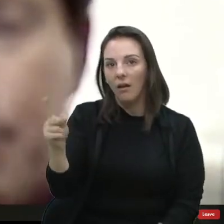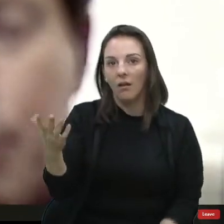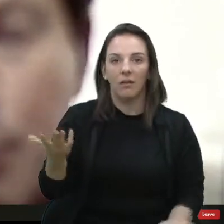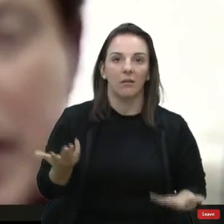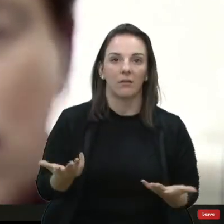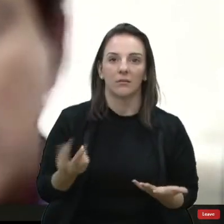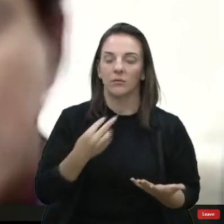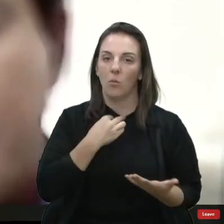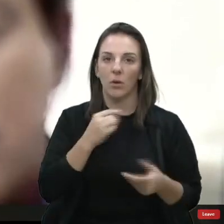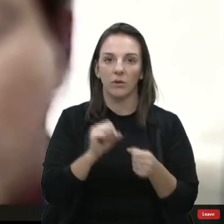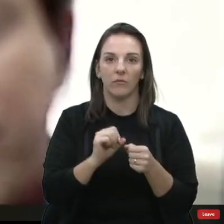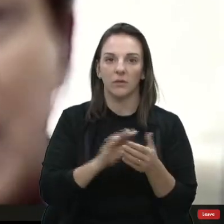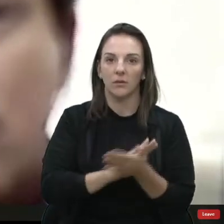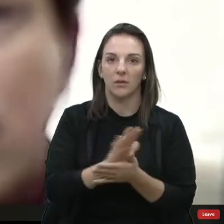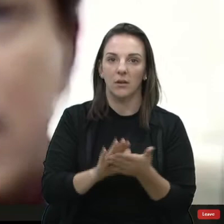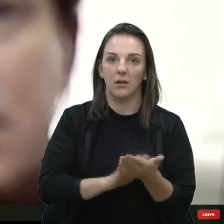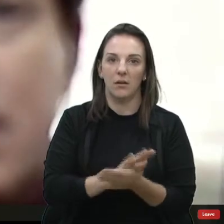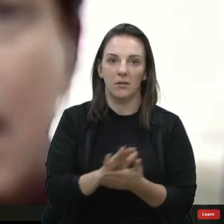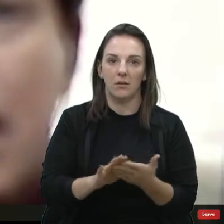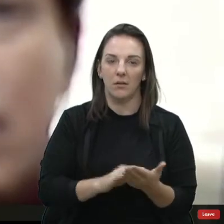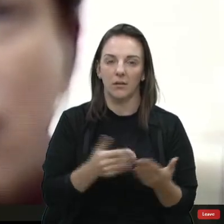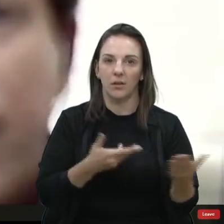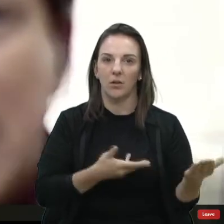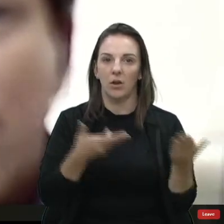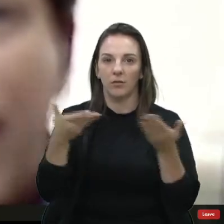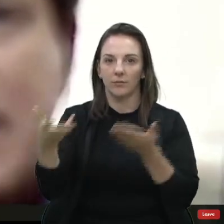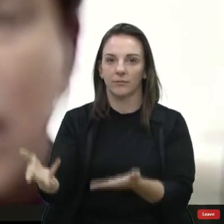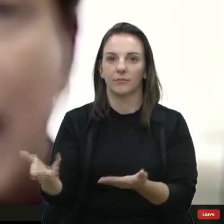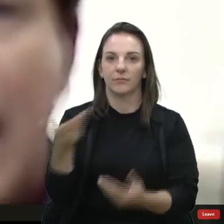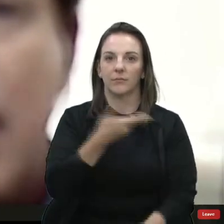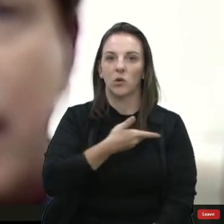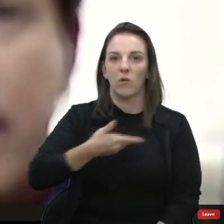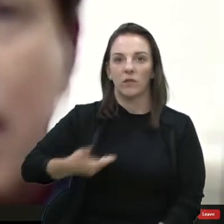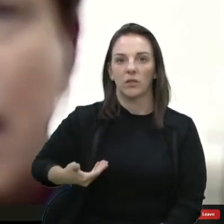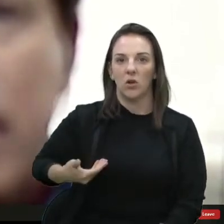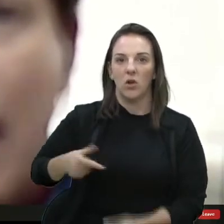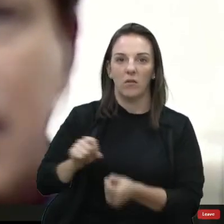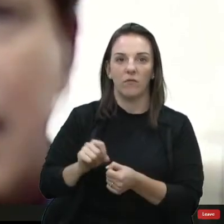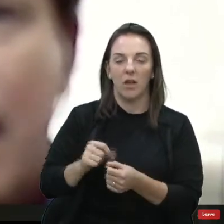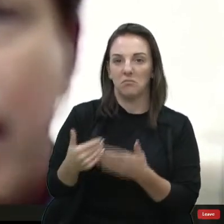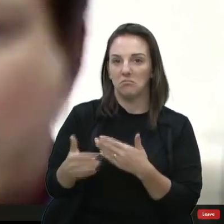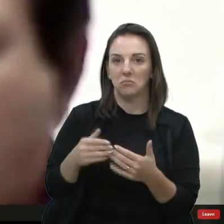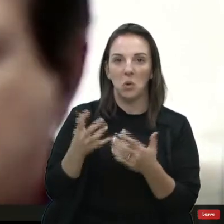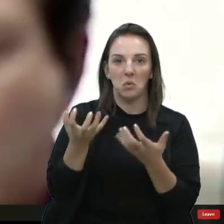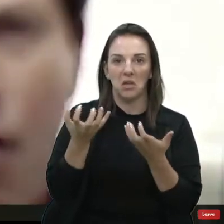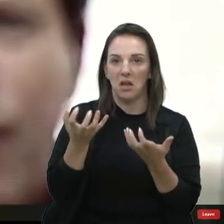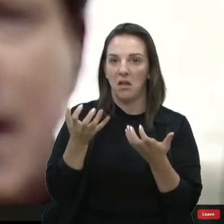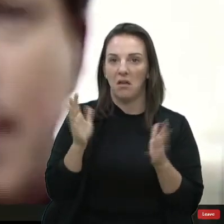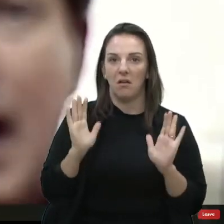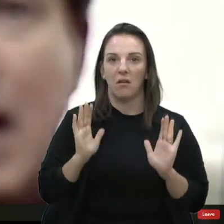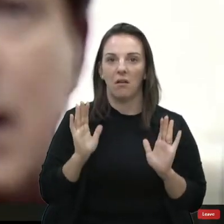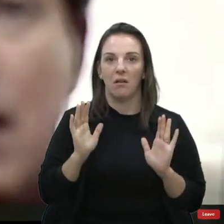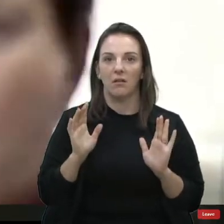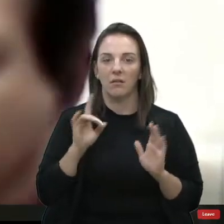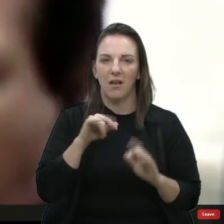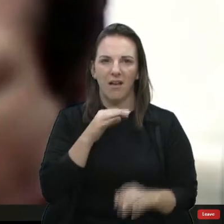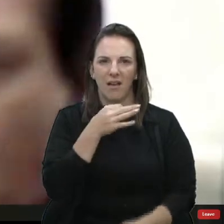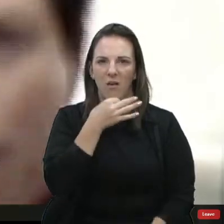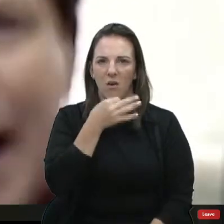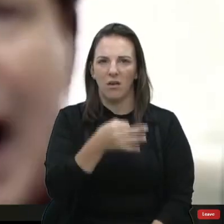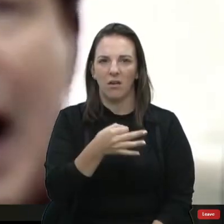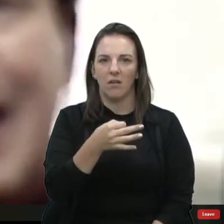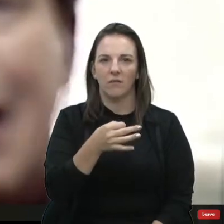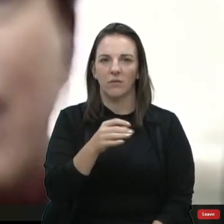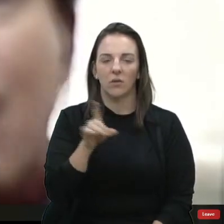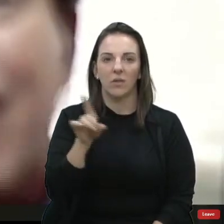poder para pessoal, para os governadores. Os governadores fazem o que querem. Entendem? Então, isso aí é o fim da picada. Não vamos